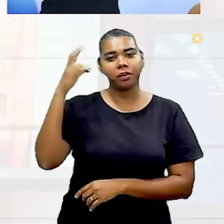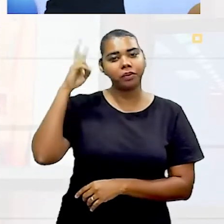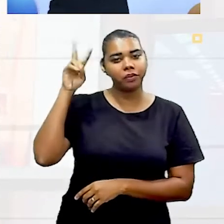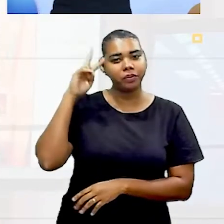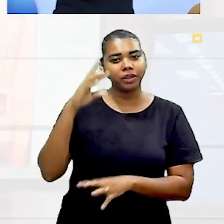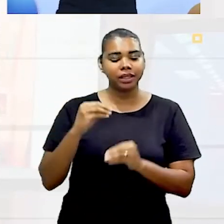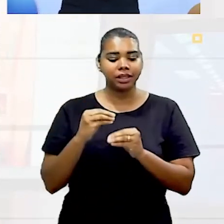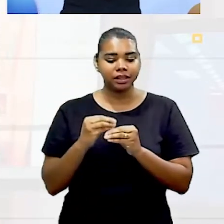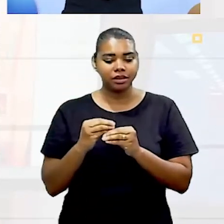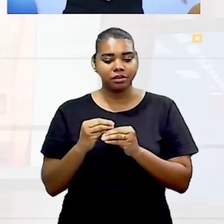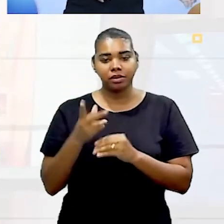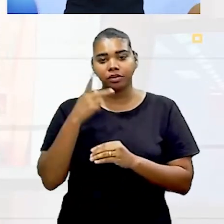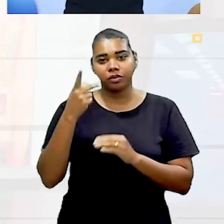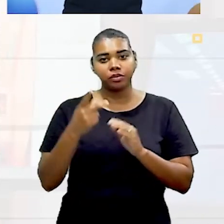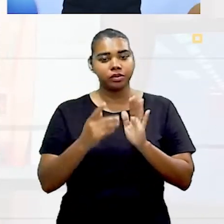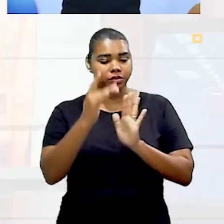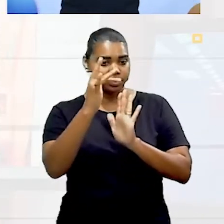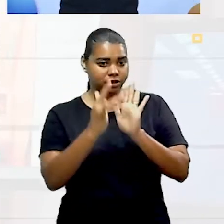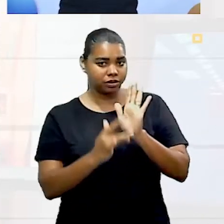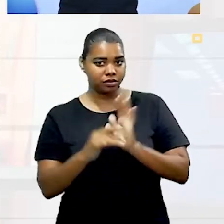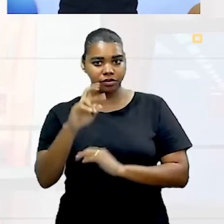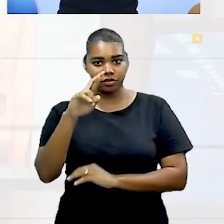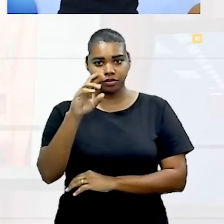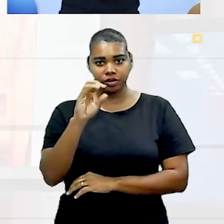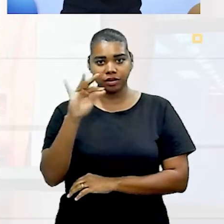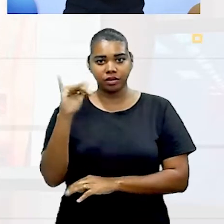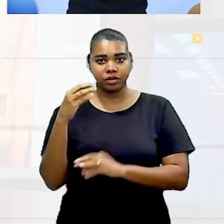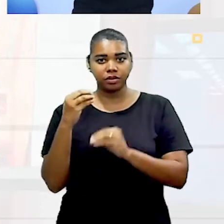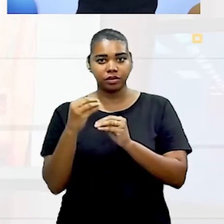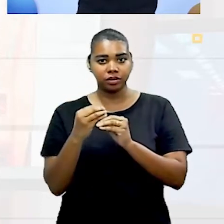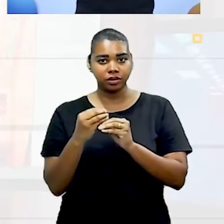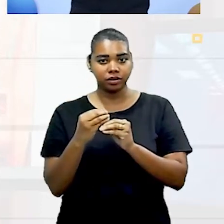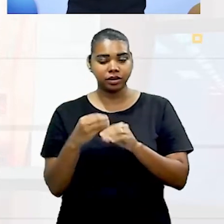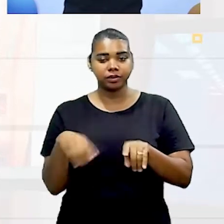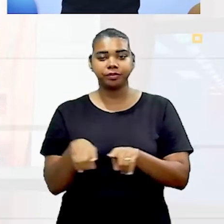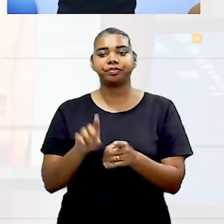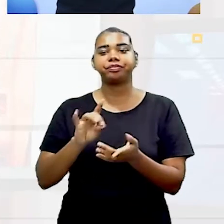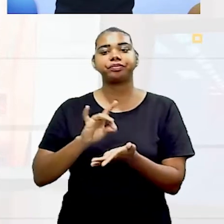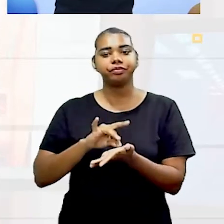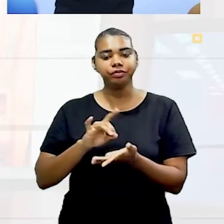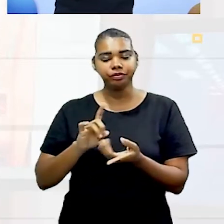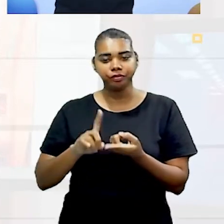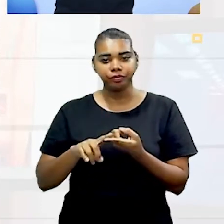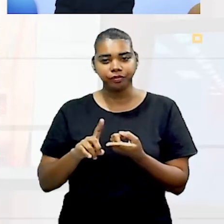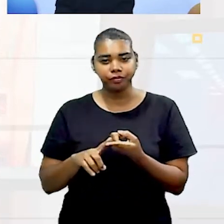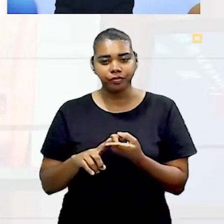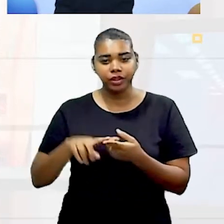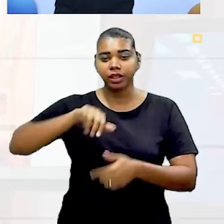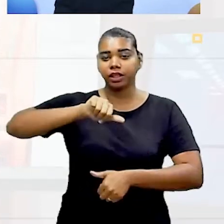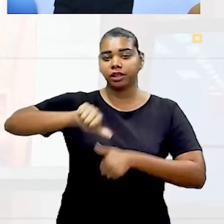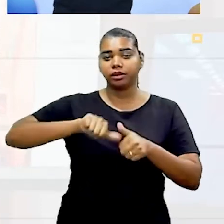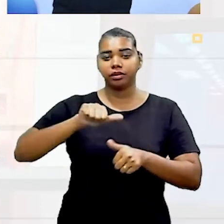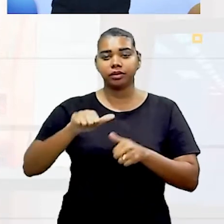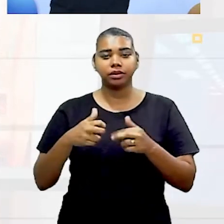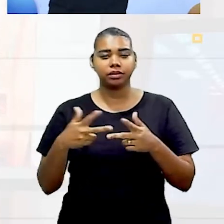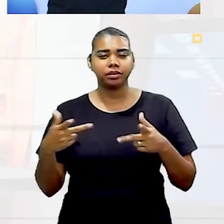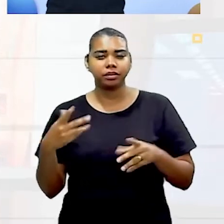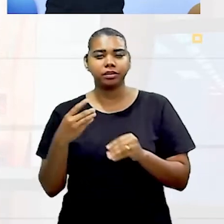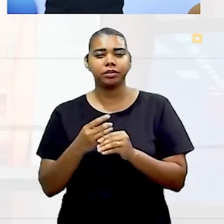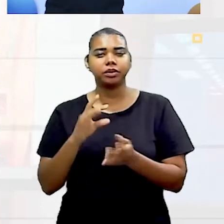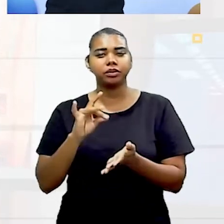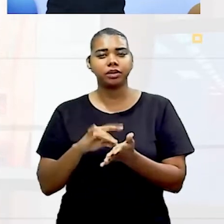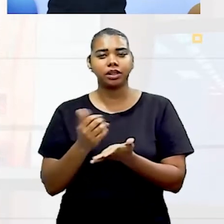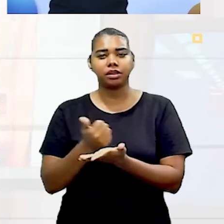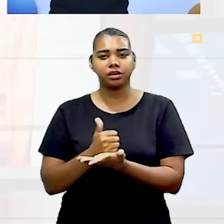quando se fala em roteiro, e você funciona com personagens, o personagem vai ter que ter uma mudança também. No caso de